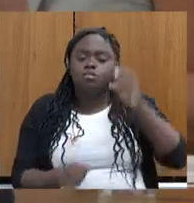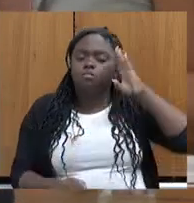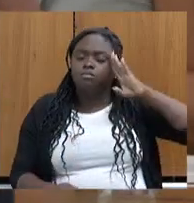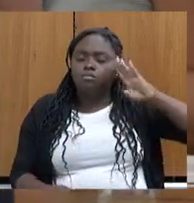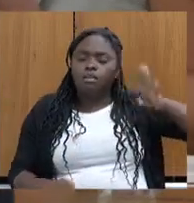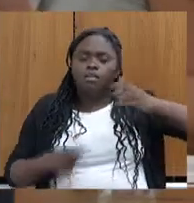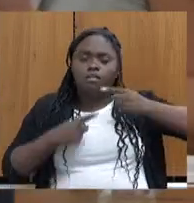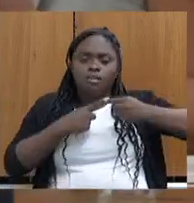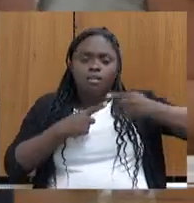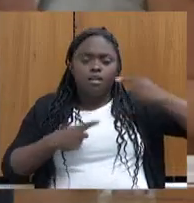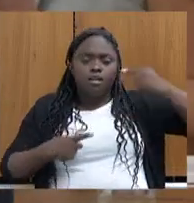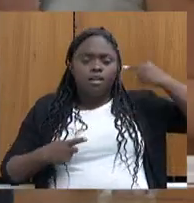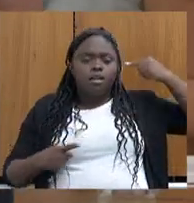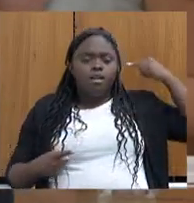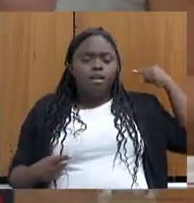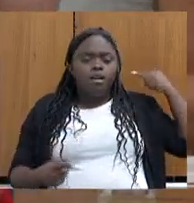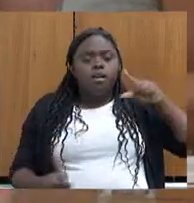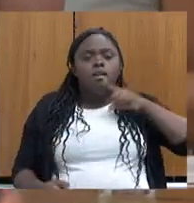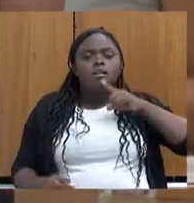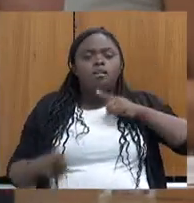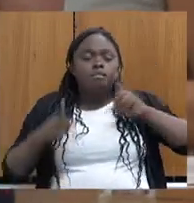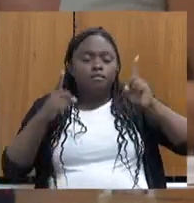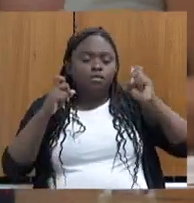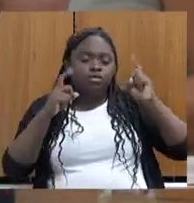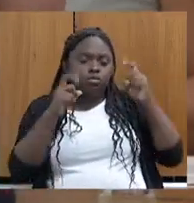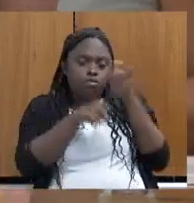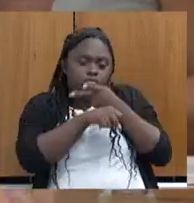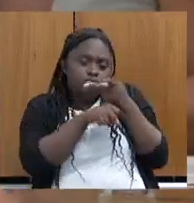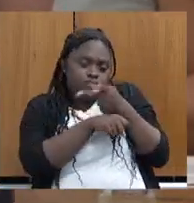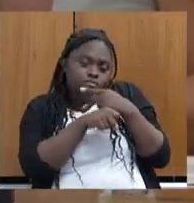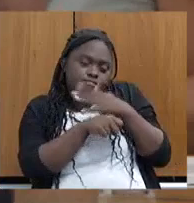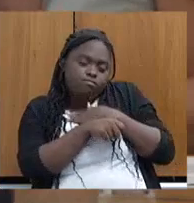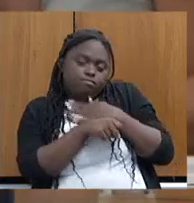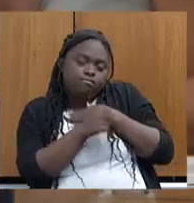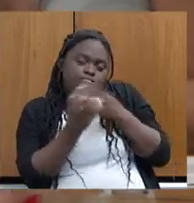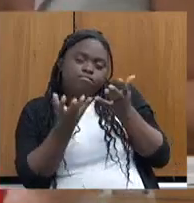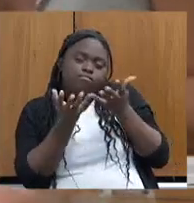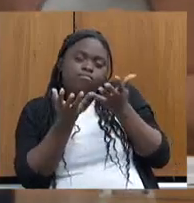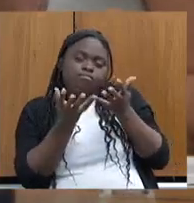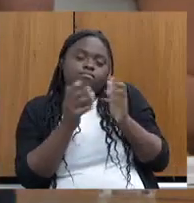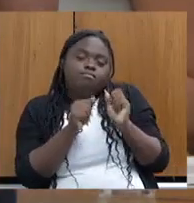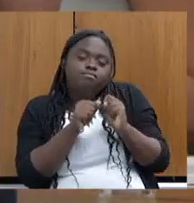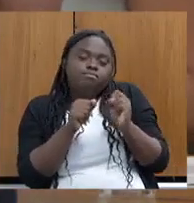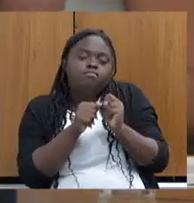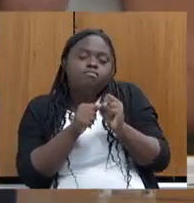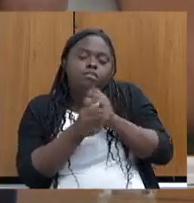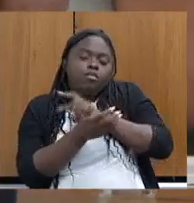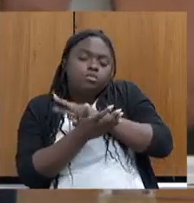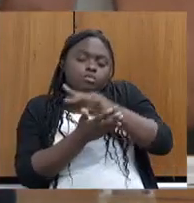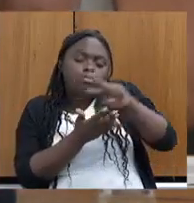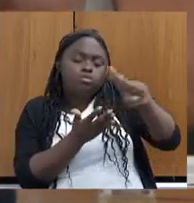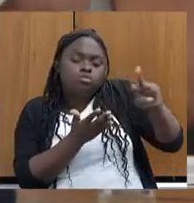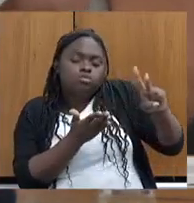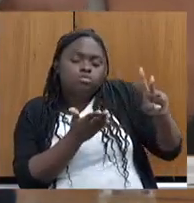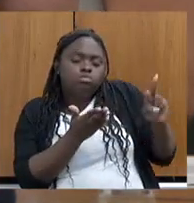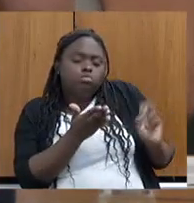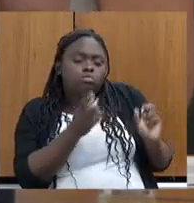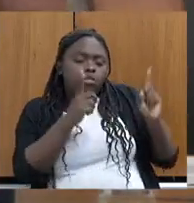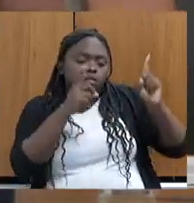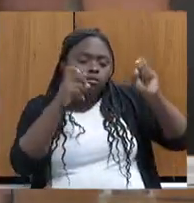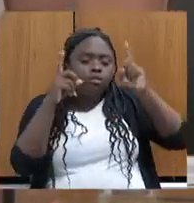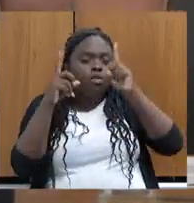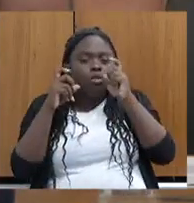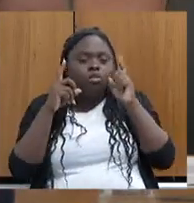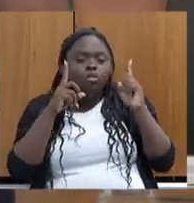passada, e nisso um fotógrafo me procurou querendo fazer uma série de fotografias na Jazon para aumentar